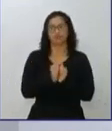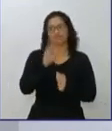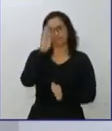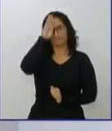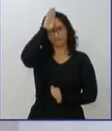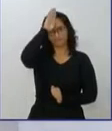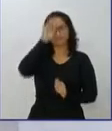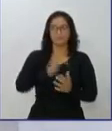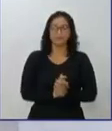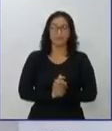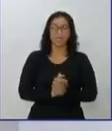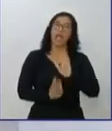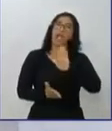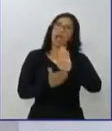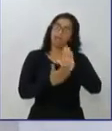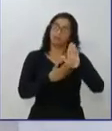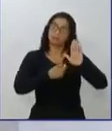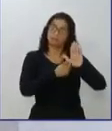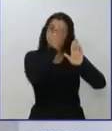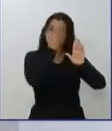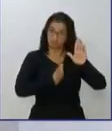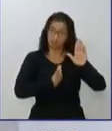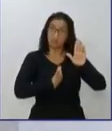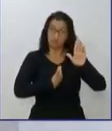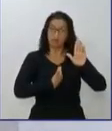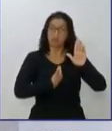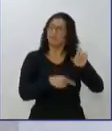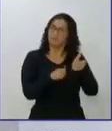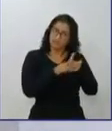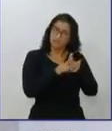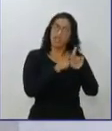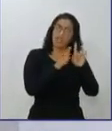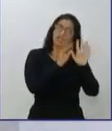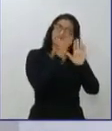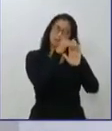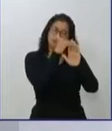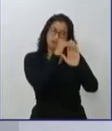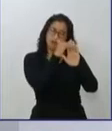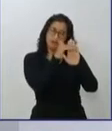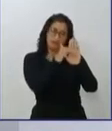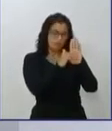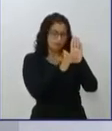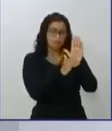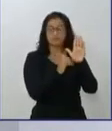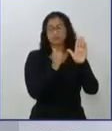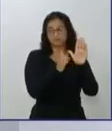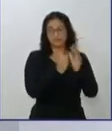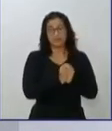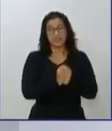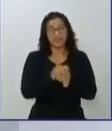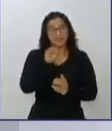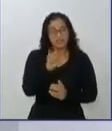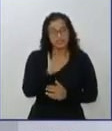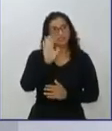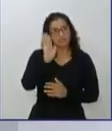propostas estão vindo também na mesma medida. Quando você segue e persegue o correto, você já está dizendo